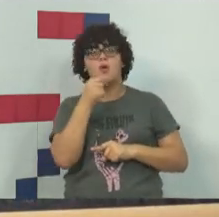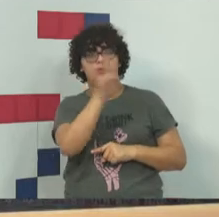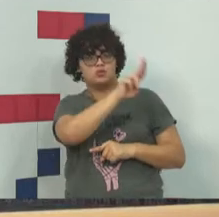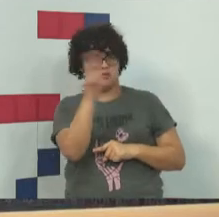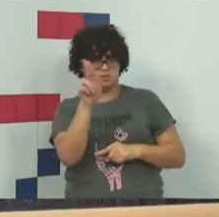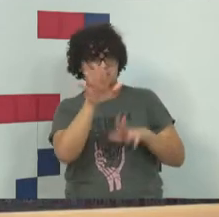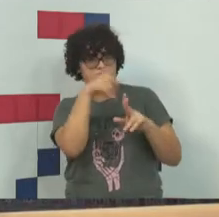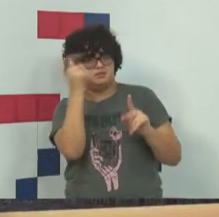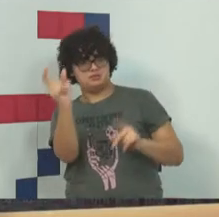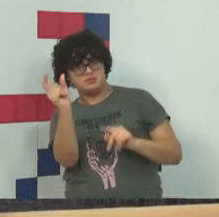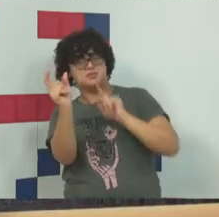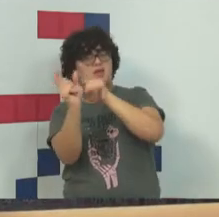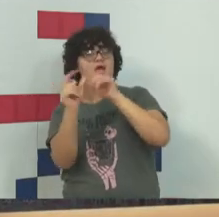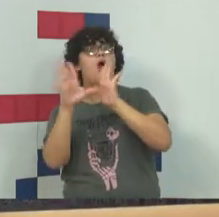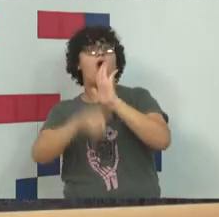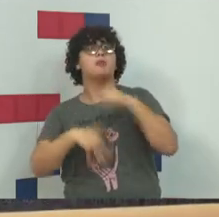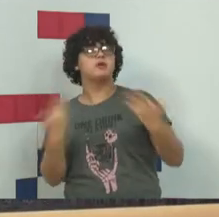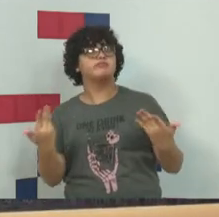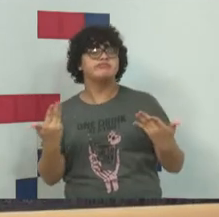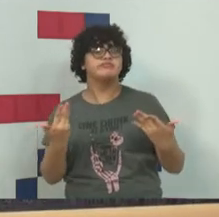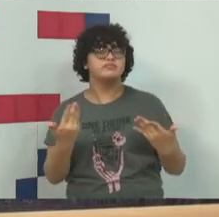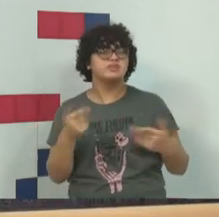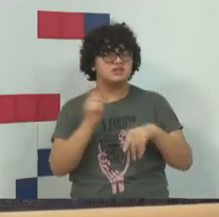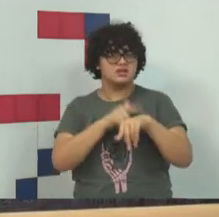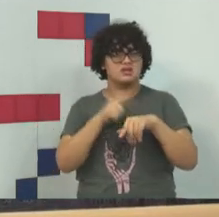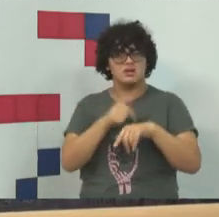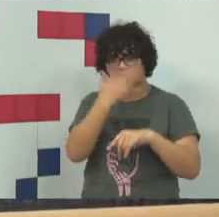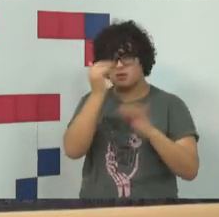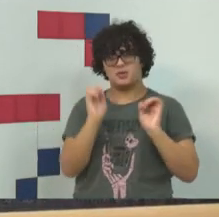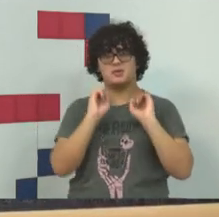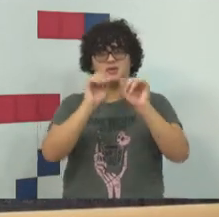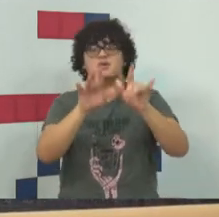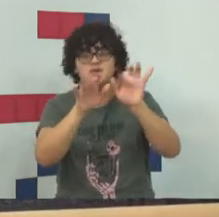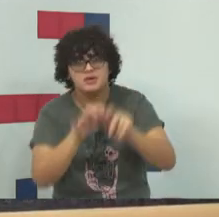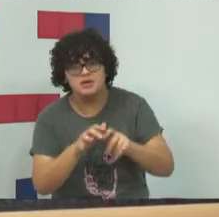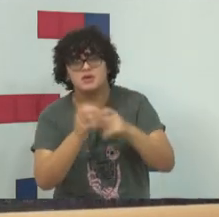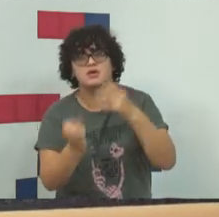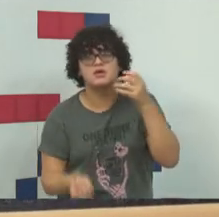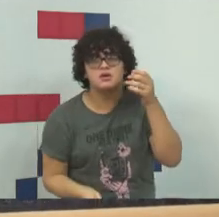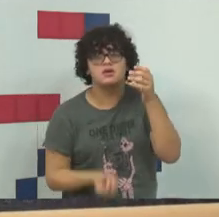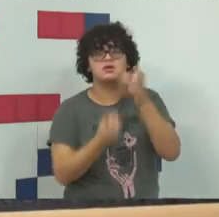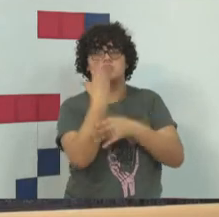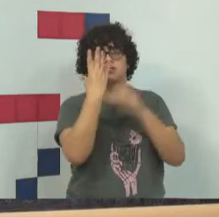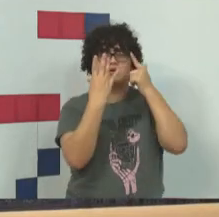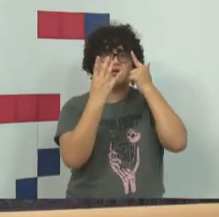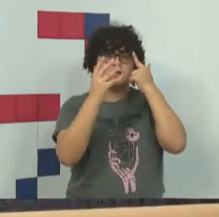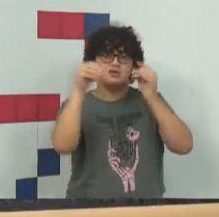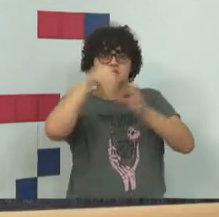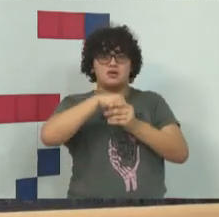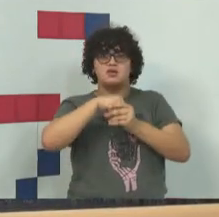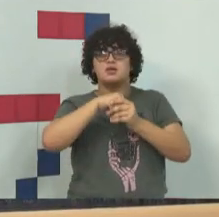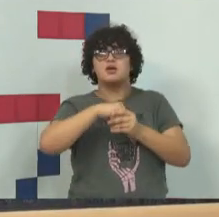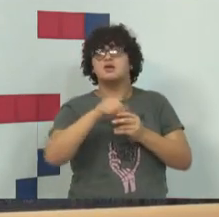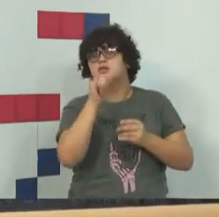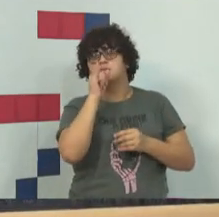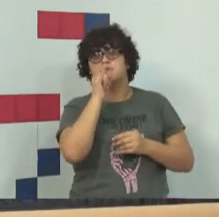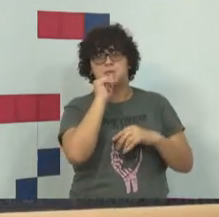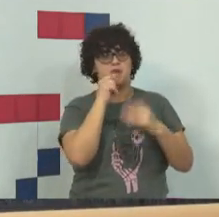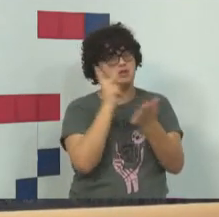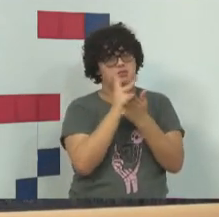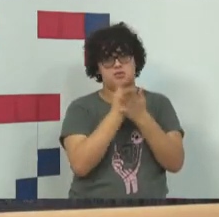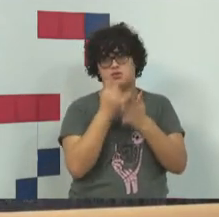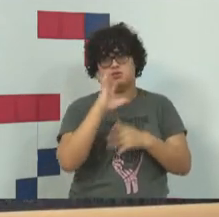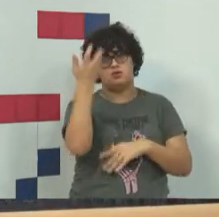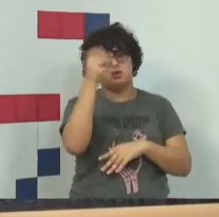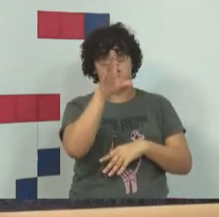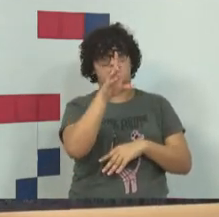candidato da oposição é ladrão. Quando a pessoa ia jogar o nome do candidato da oposição no indexador, colocava lá, como aconteceu também